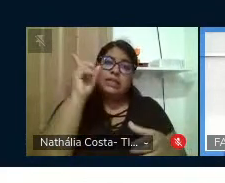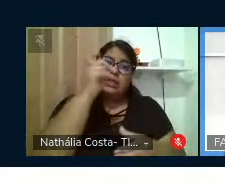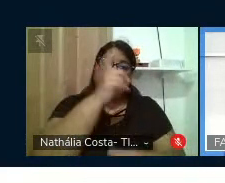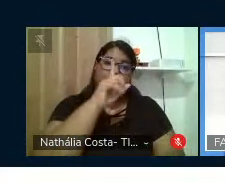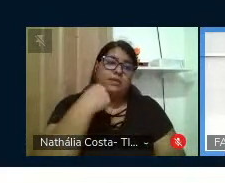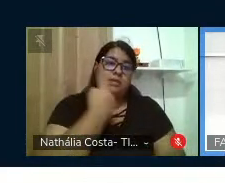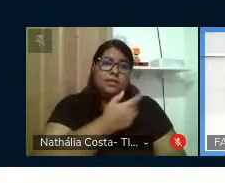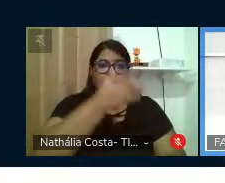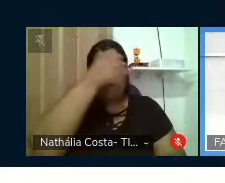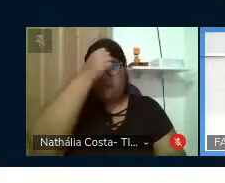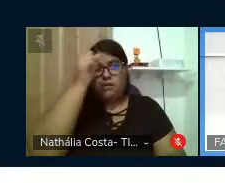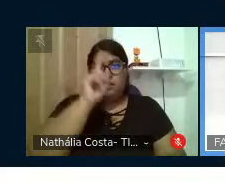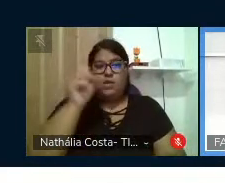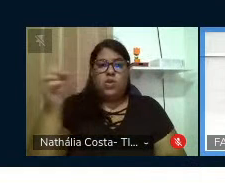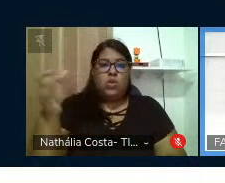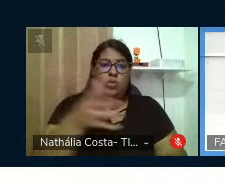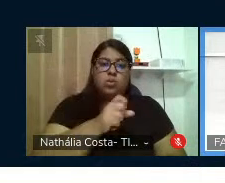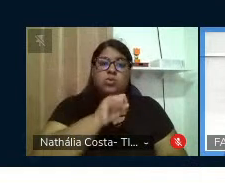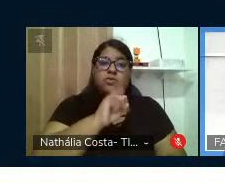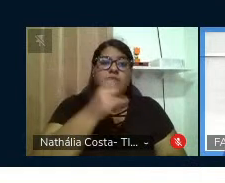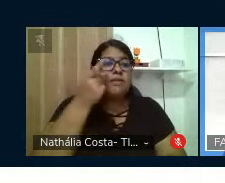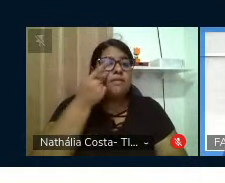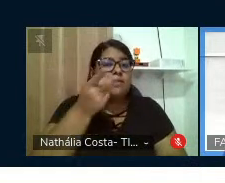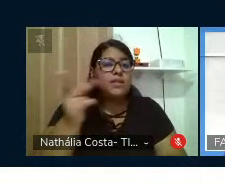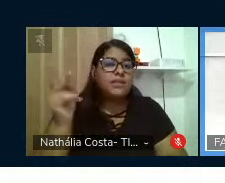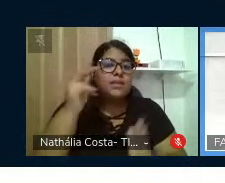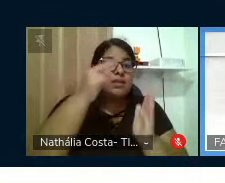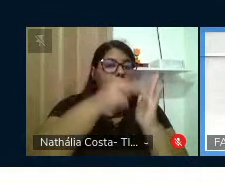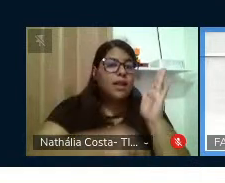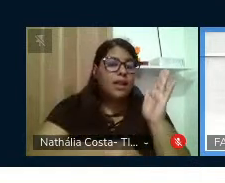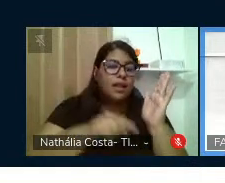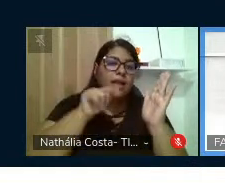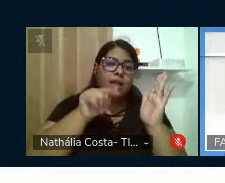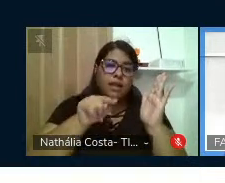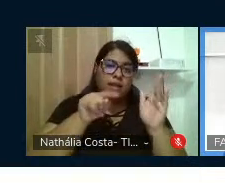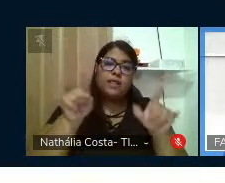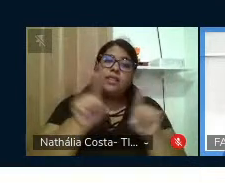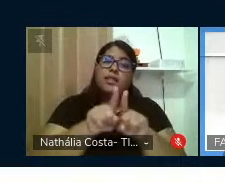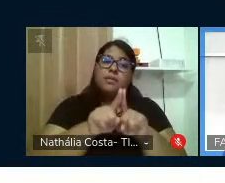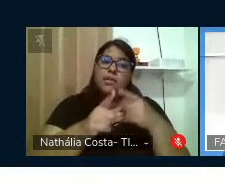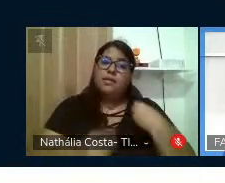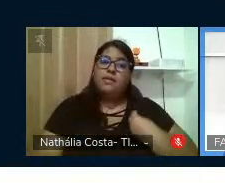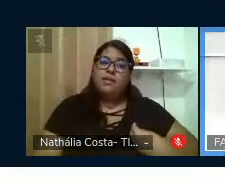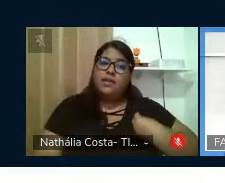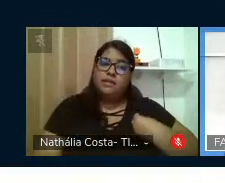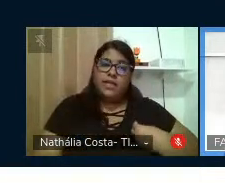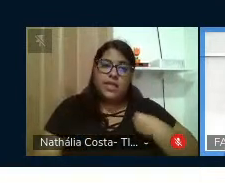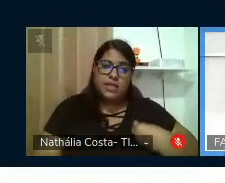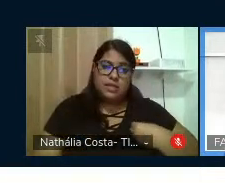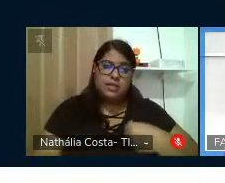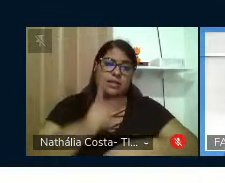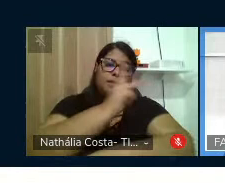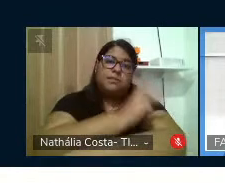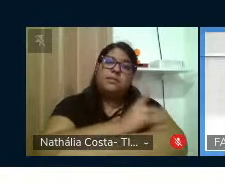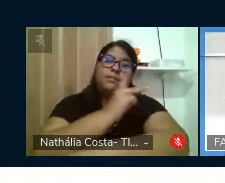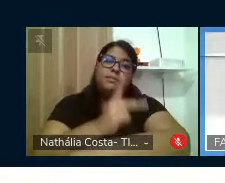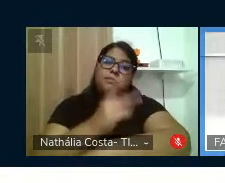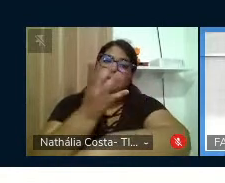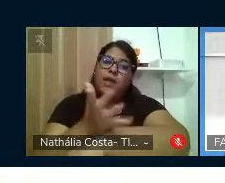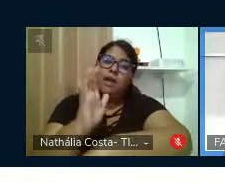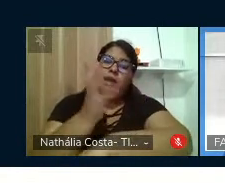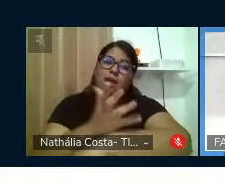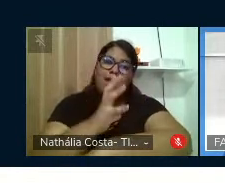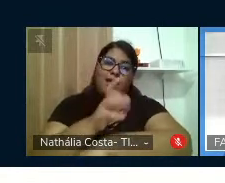aprender algo novo quando a gente revisita, releia a obra de Paulo Freire, além de vivenciar os princípios de sua pedagogia na prática